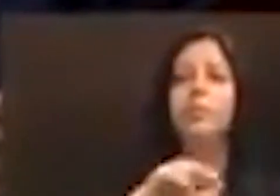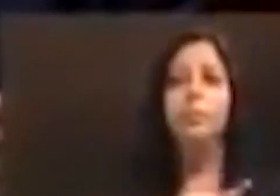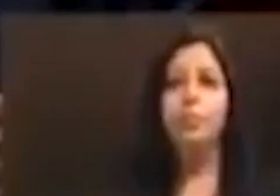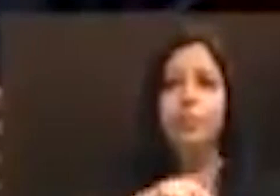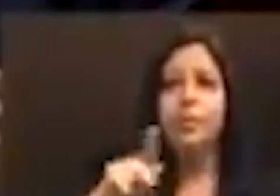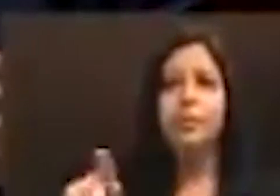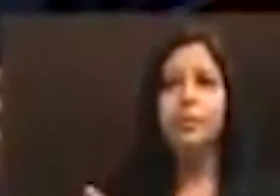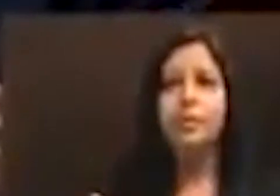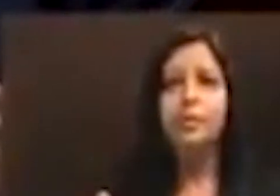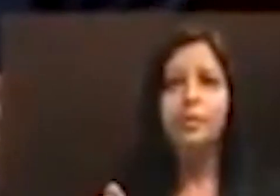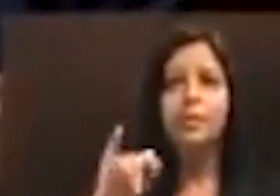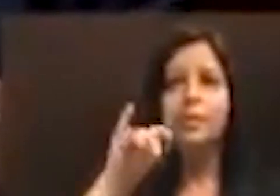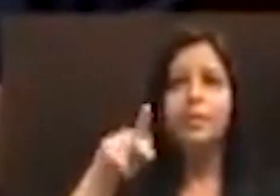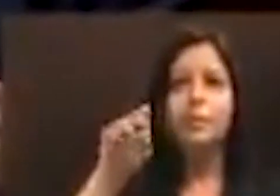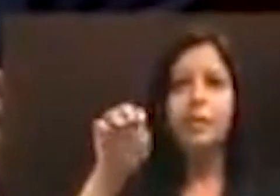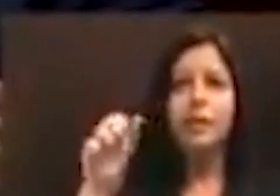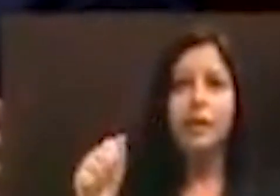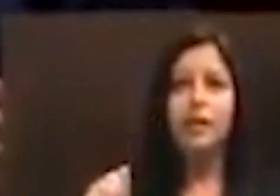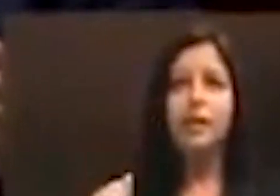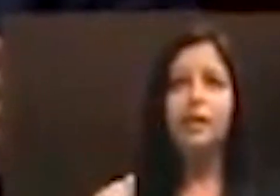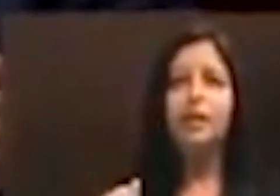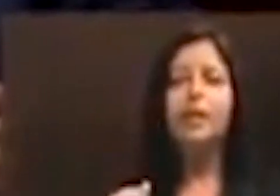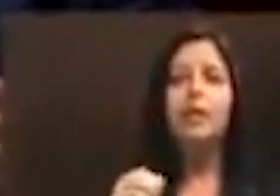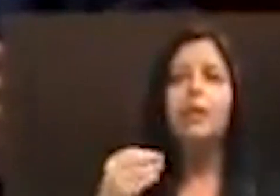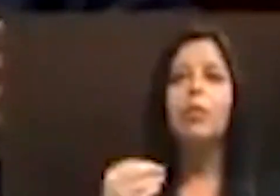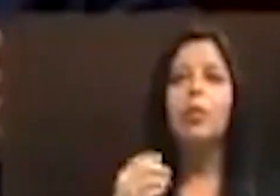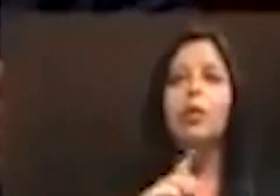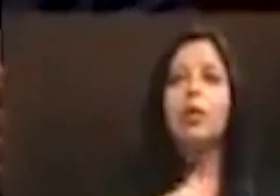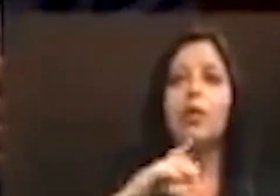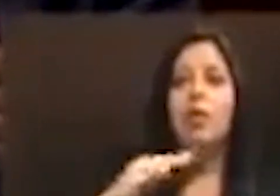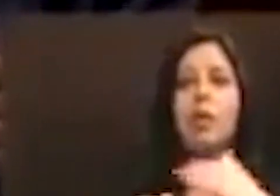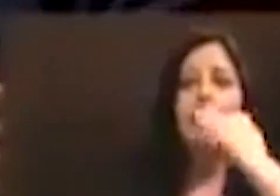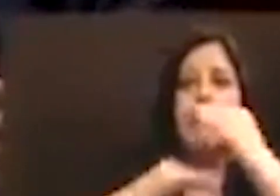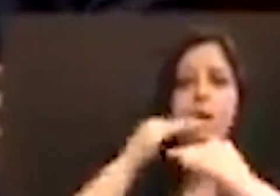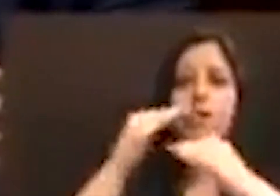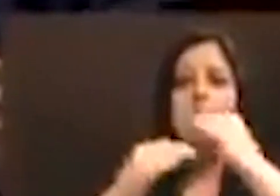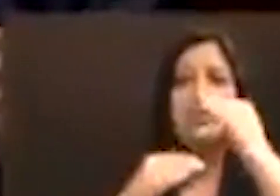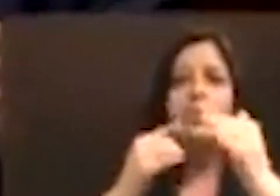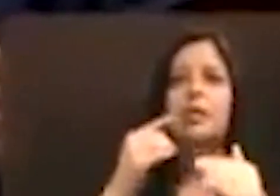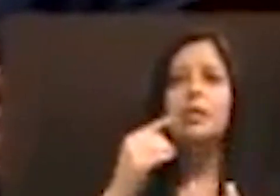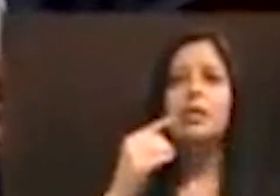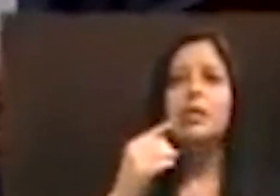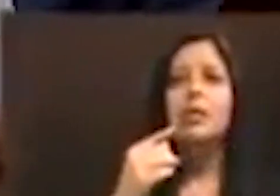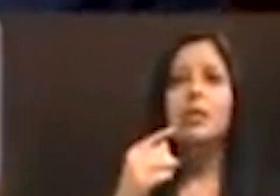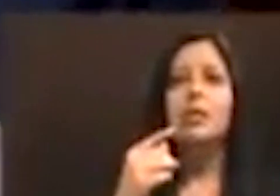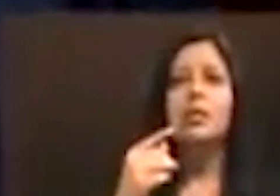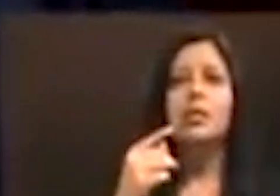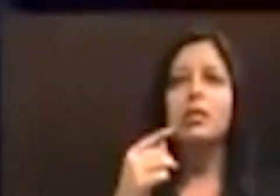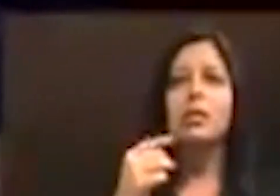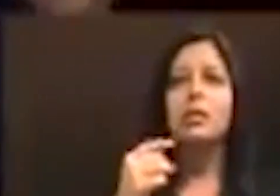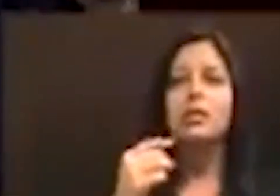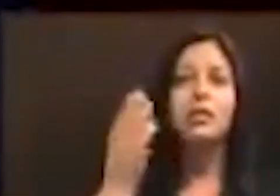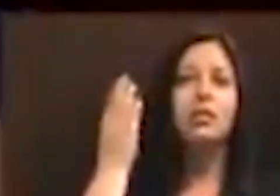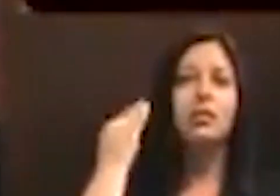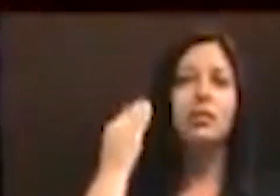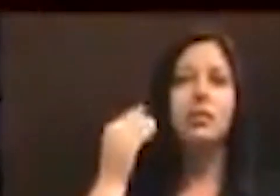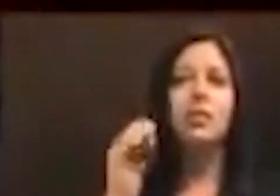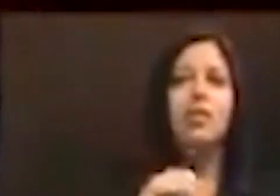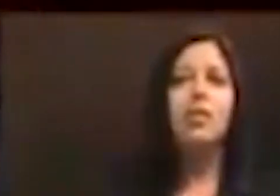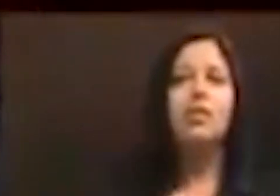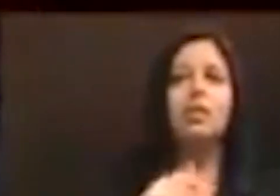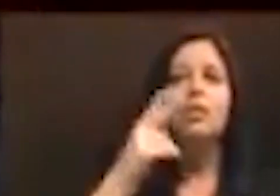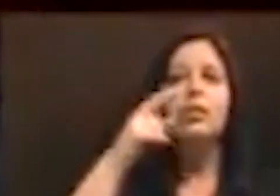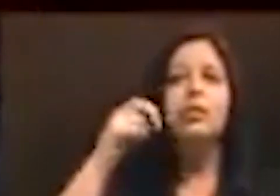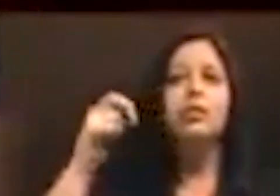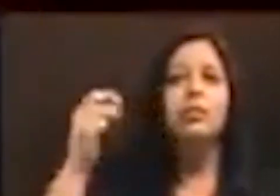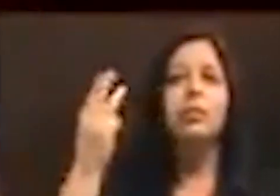IPEA, em razão do avanço que teve na miséria, desde 2003, caso que não